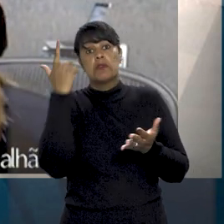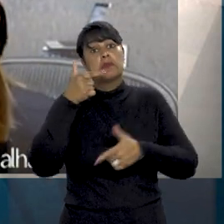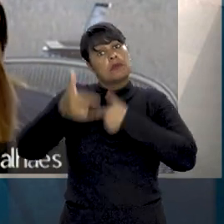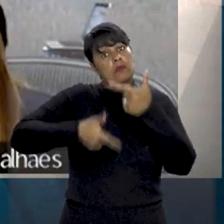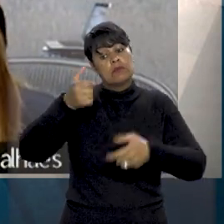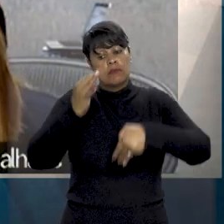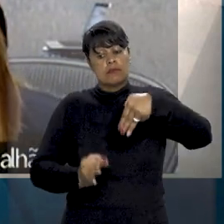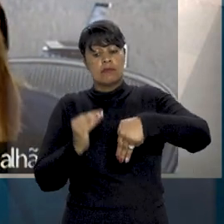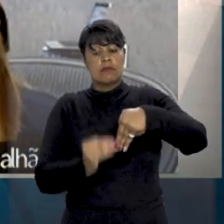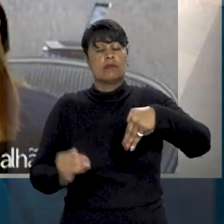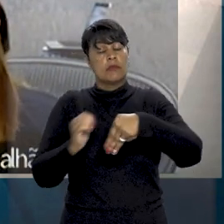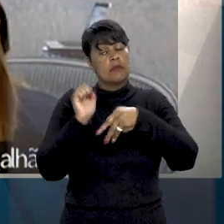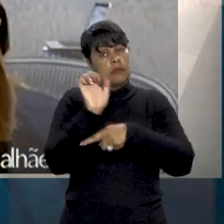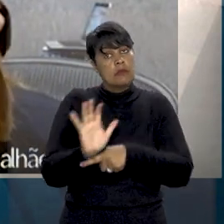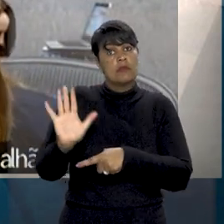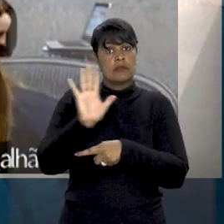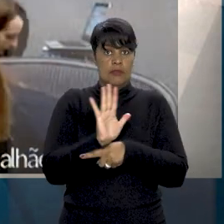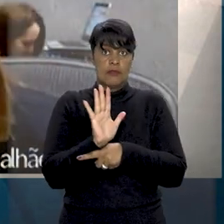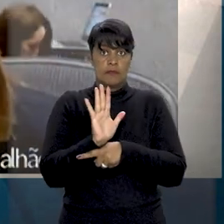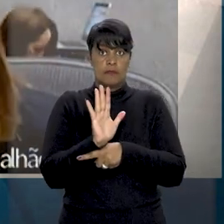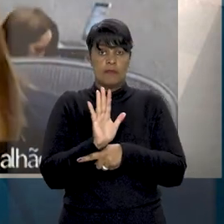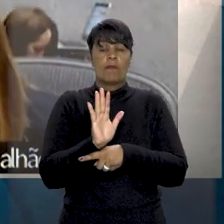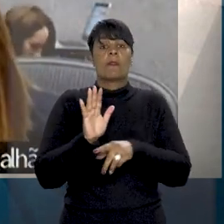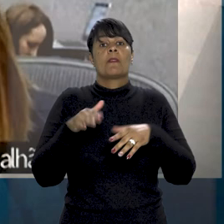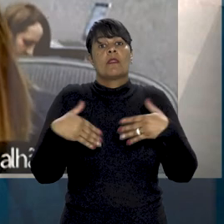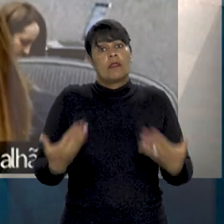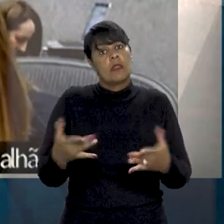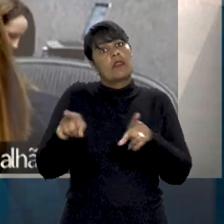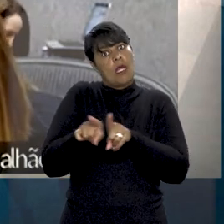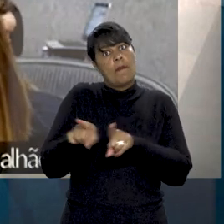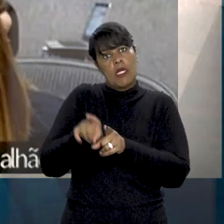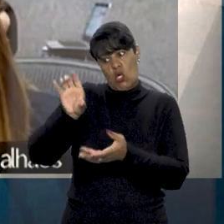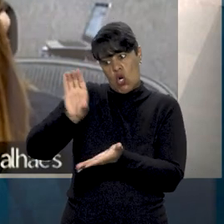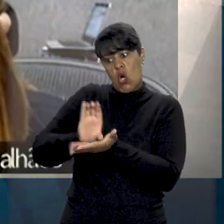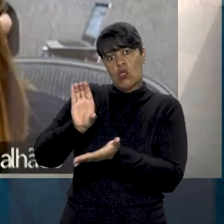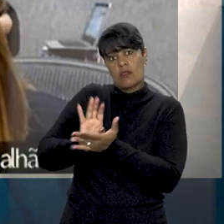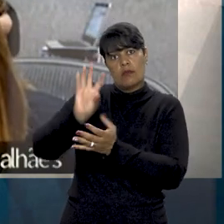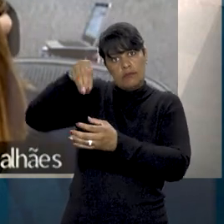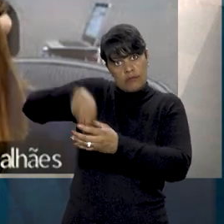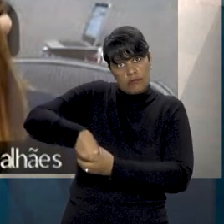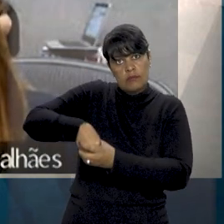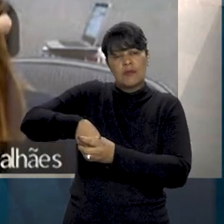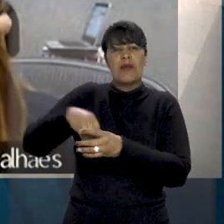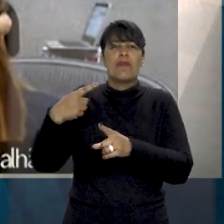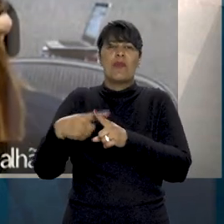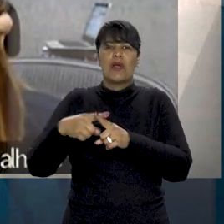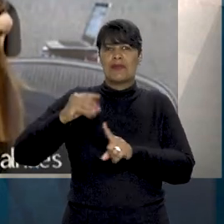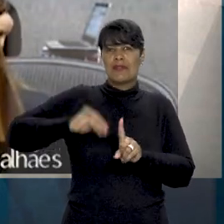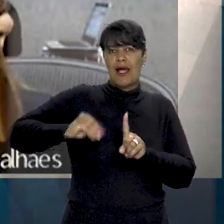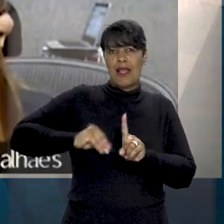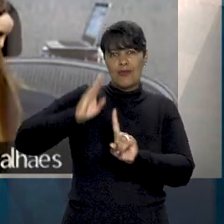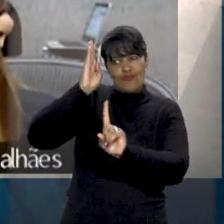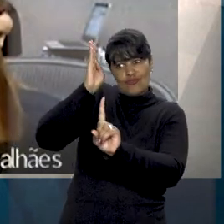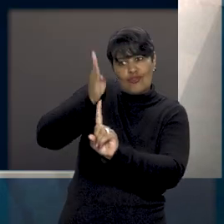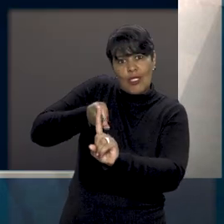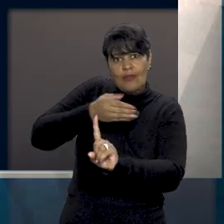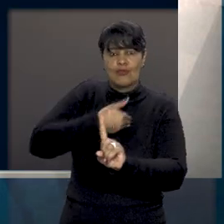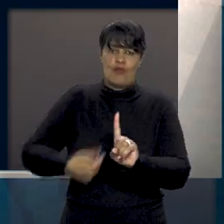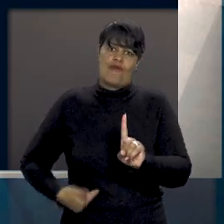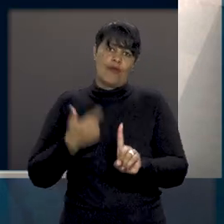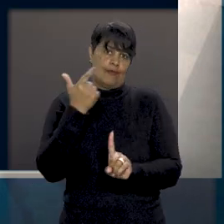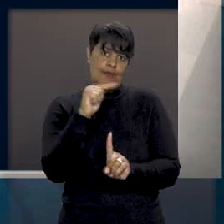Estado, e não de outra função, como a de conselheiro, cuja remuneração não possui origem diretamente pública.